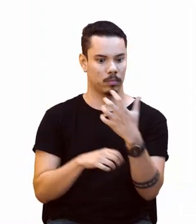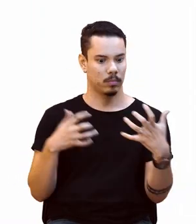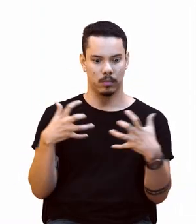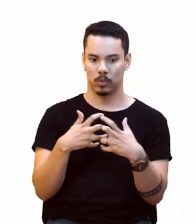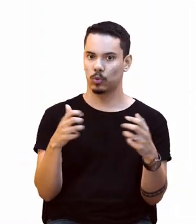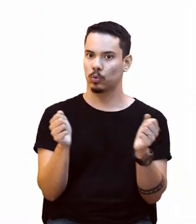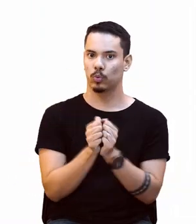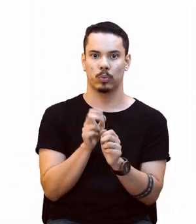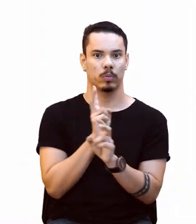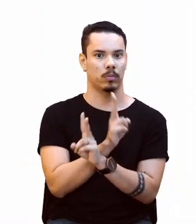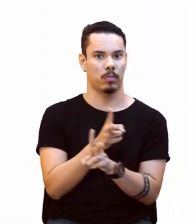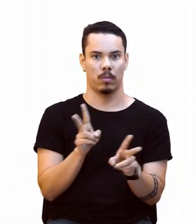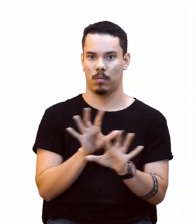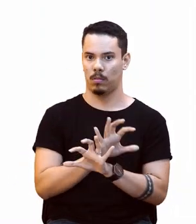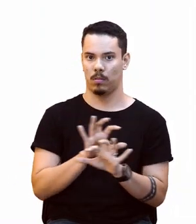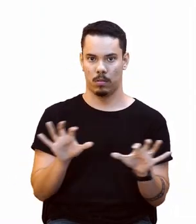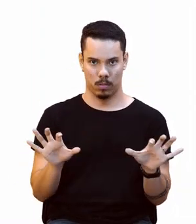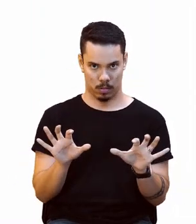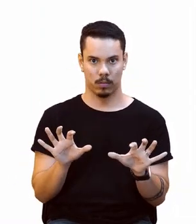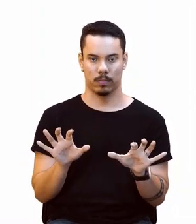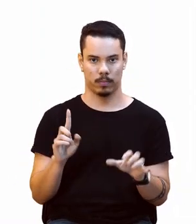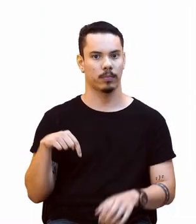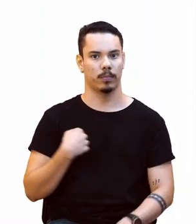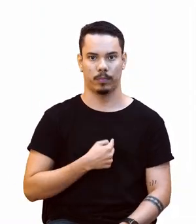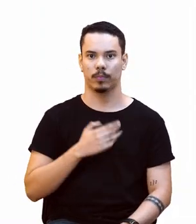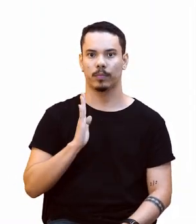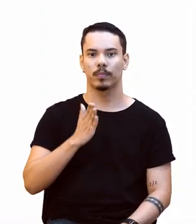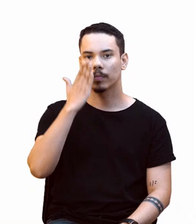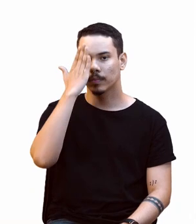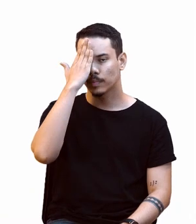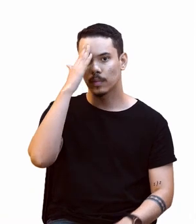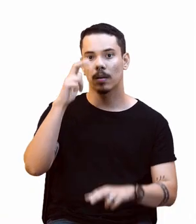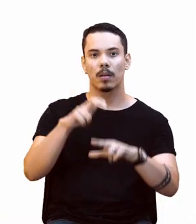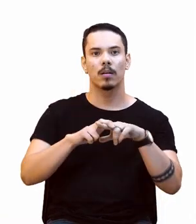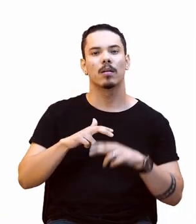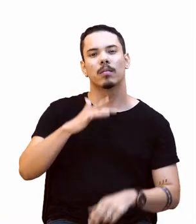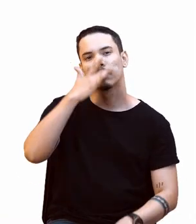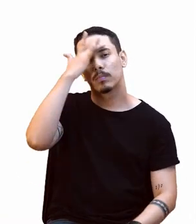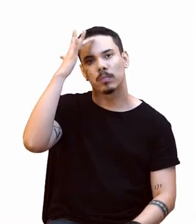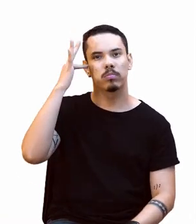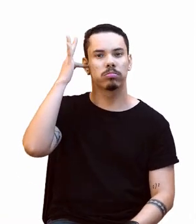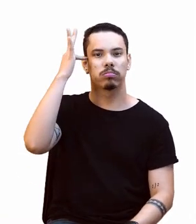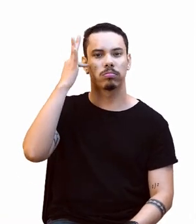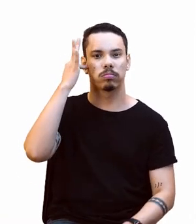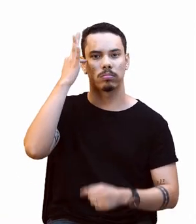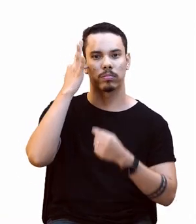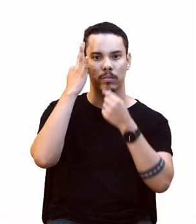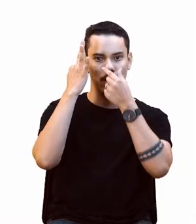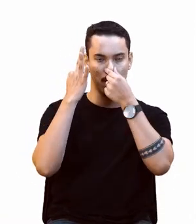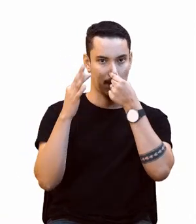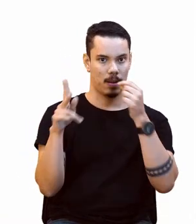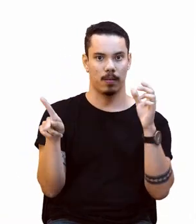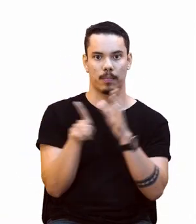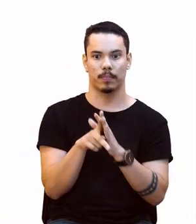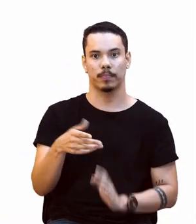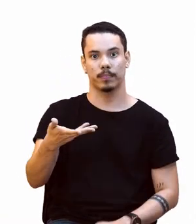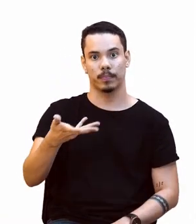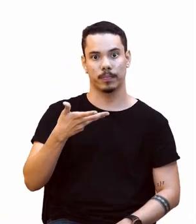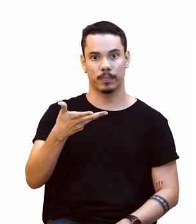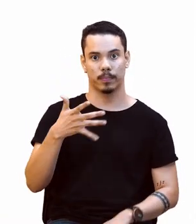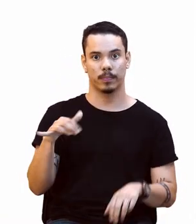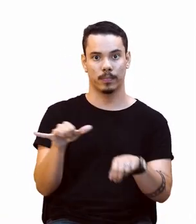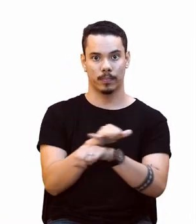Isso está posto. Para o pensador, a intensidade e a veloz aplicação de técnicas